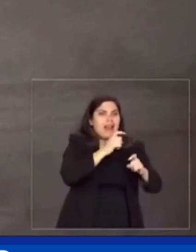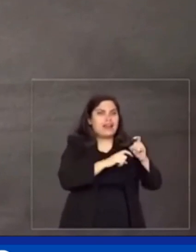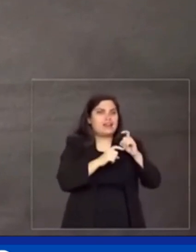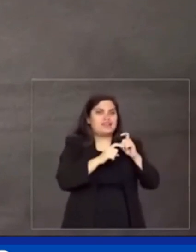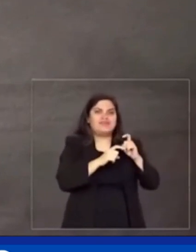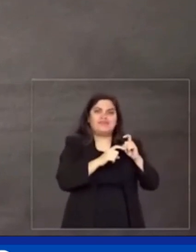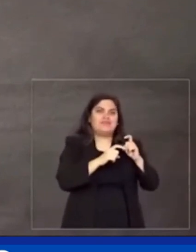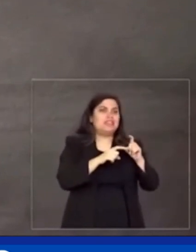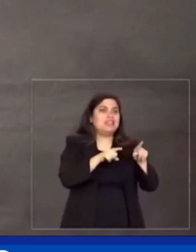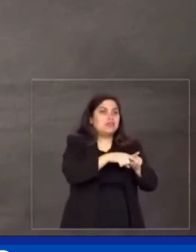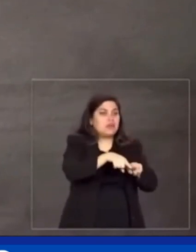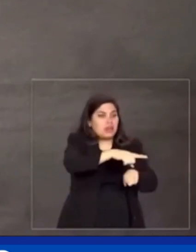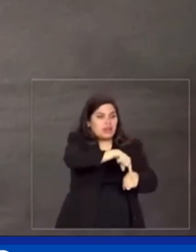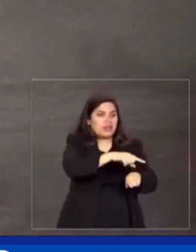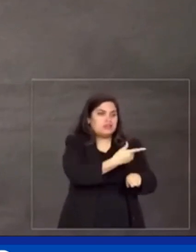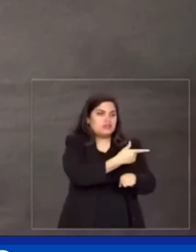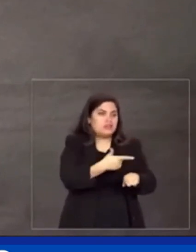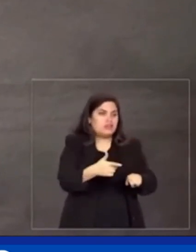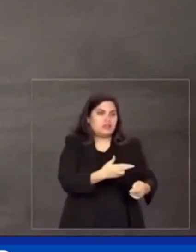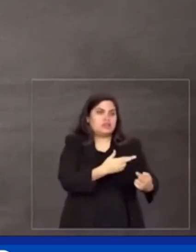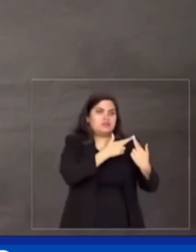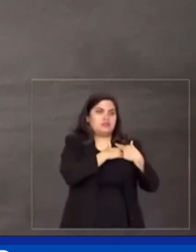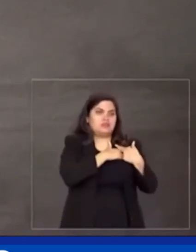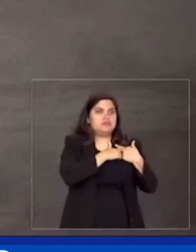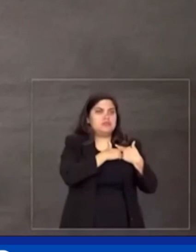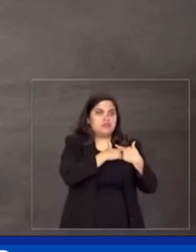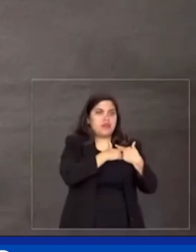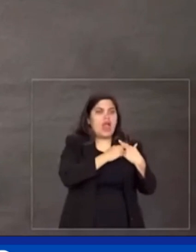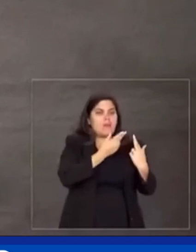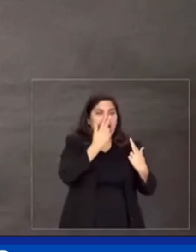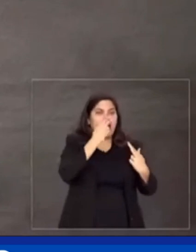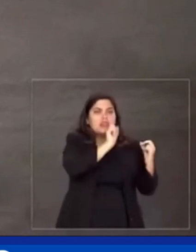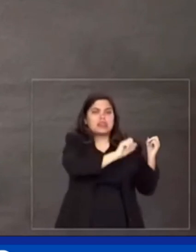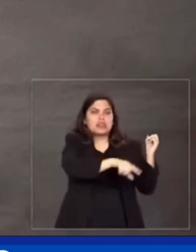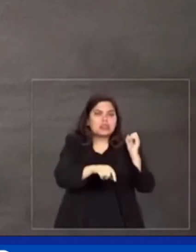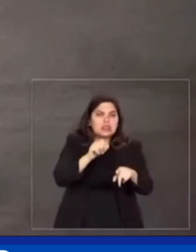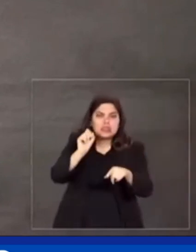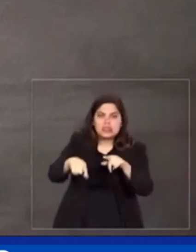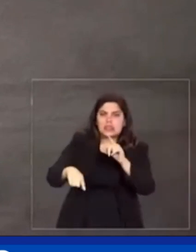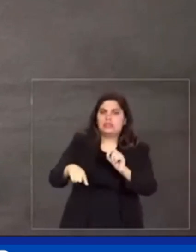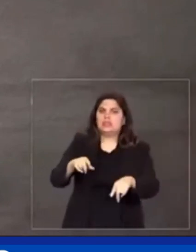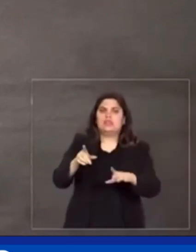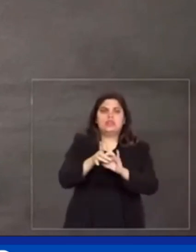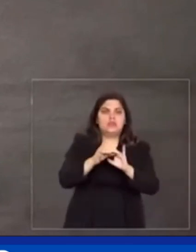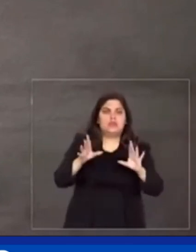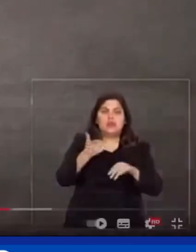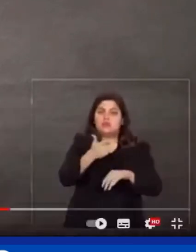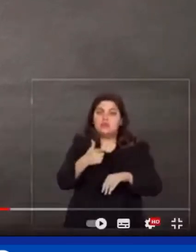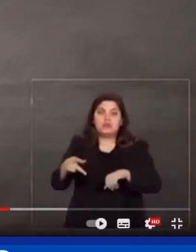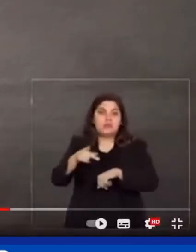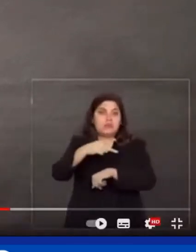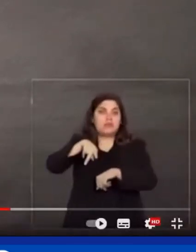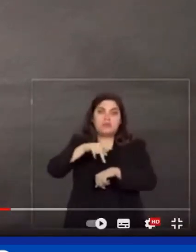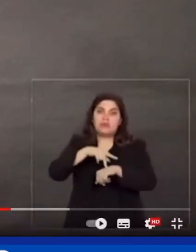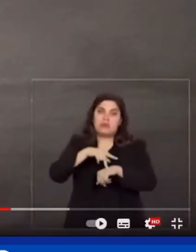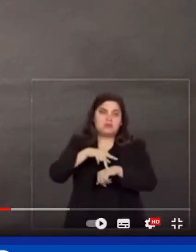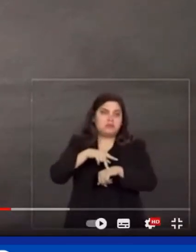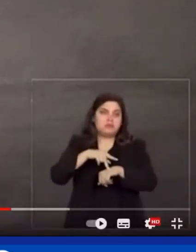responsável. A máquina de ataque à democracia não tem pátria e nem